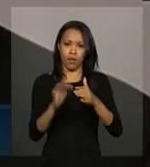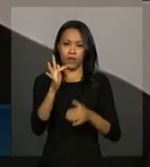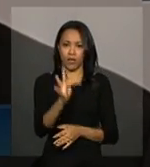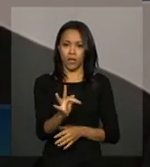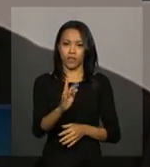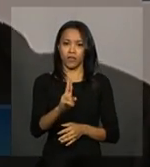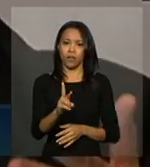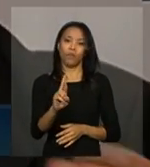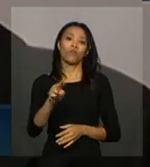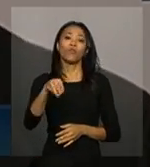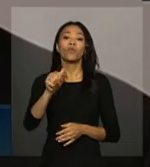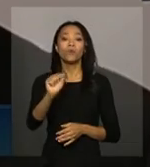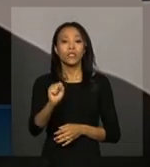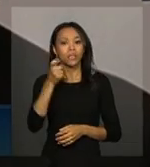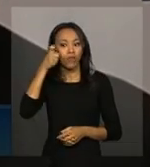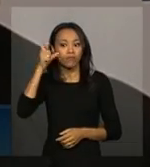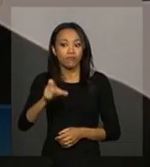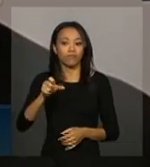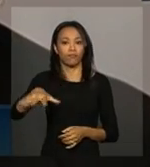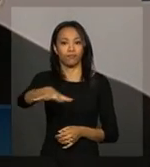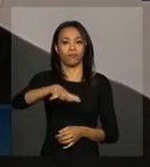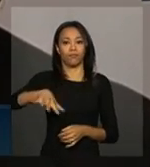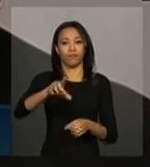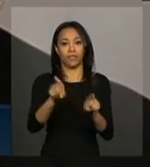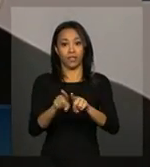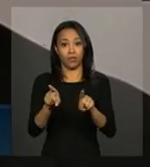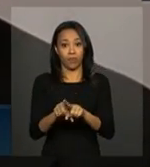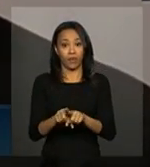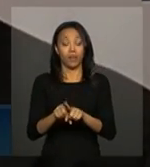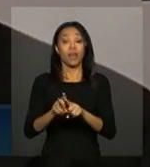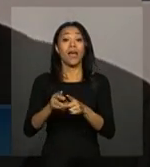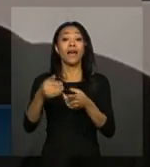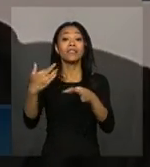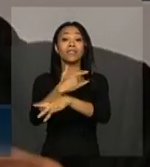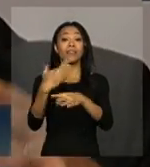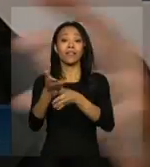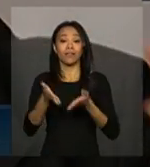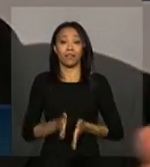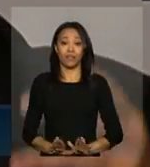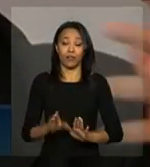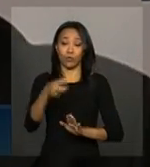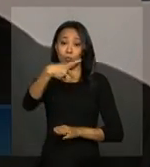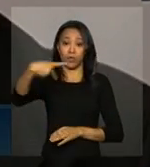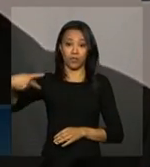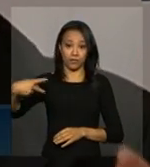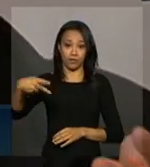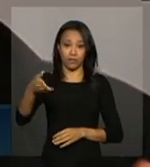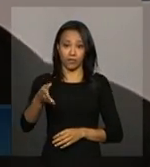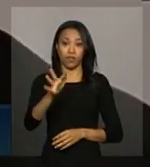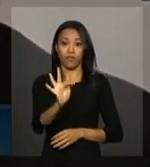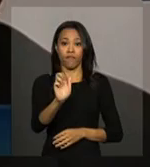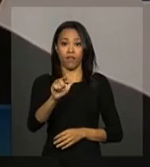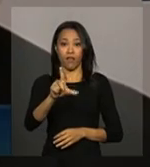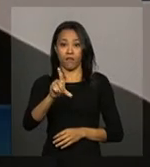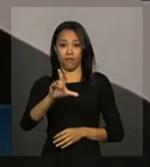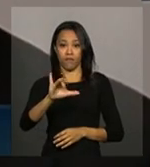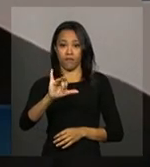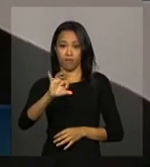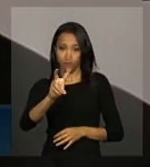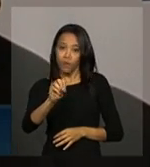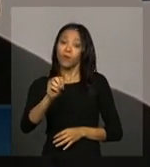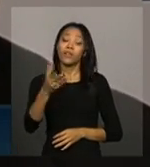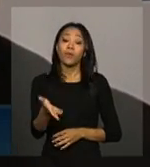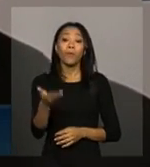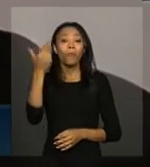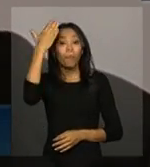foco e o estado natal do presidente Flávio Descartes. Então, isso tudo mostra, sim, um sucesso